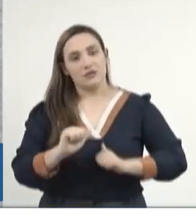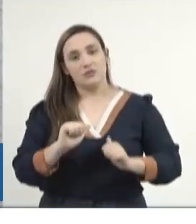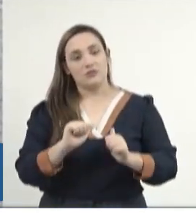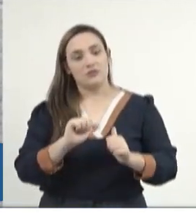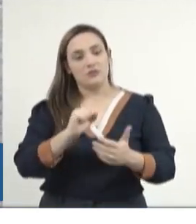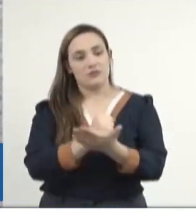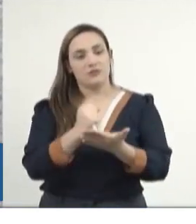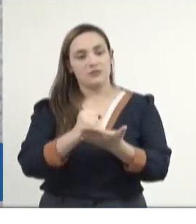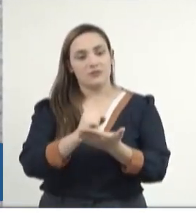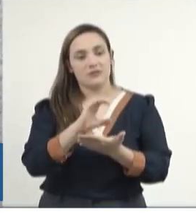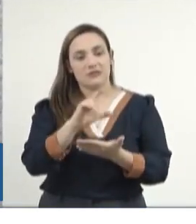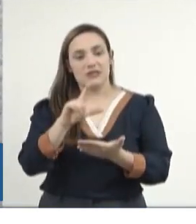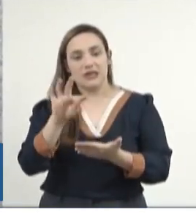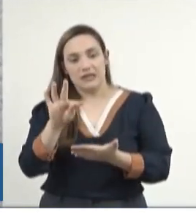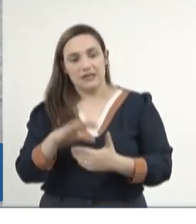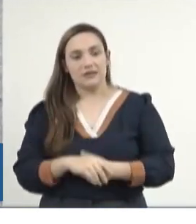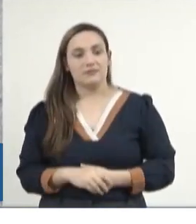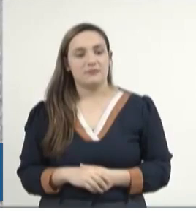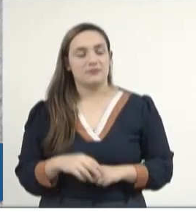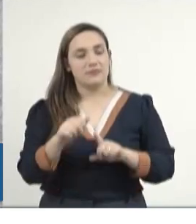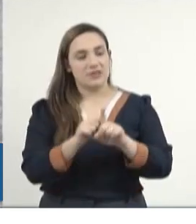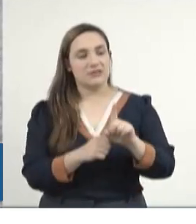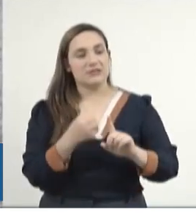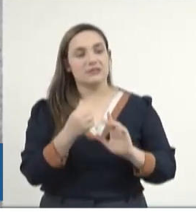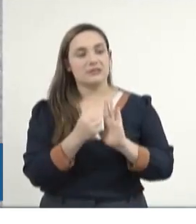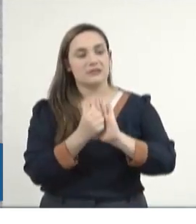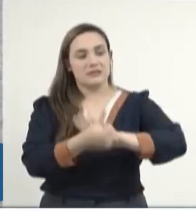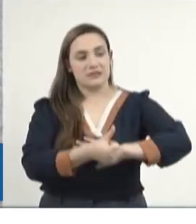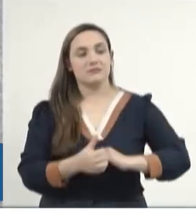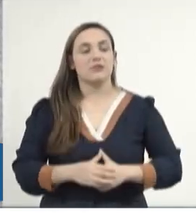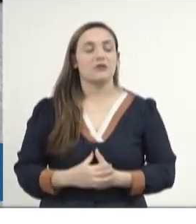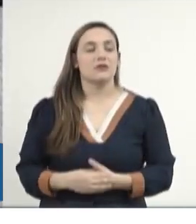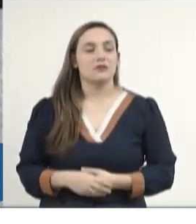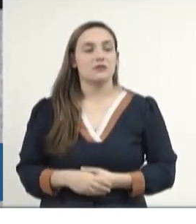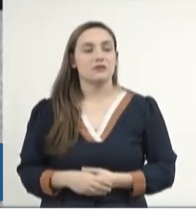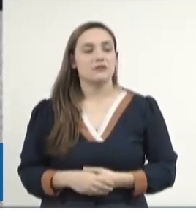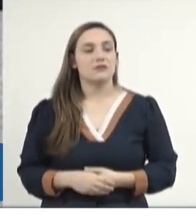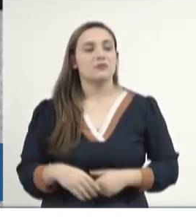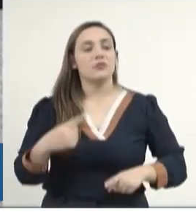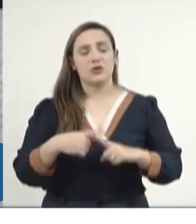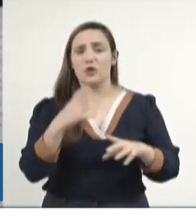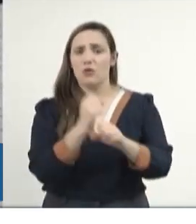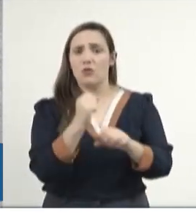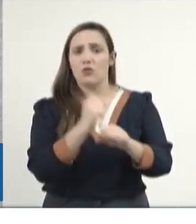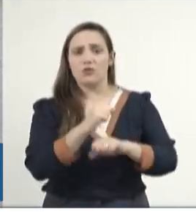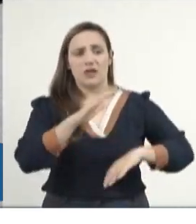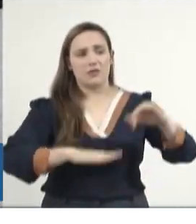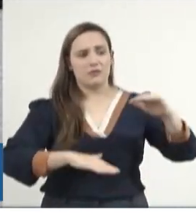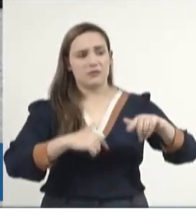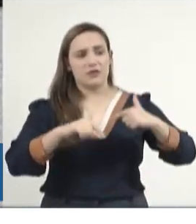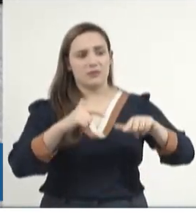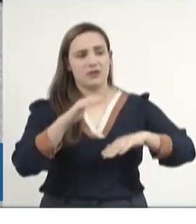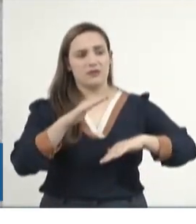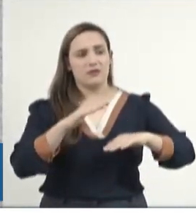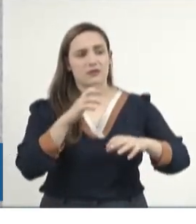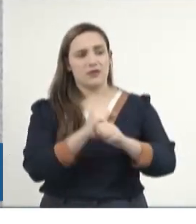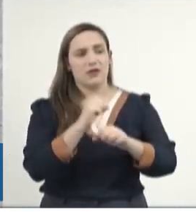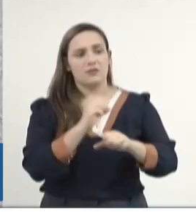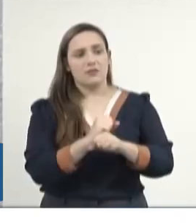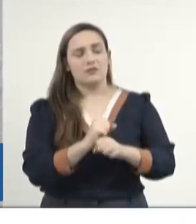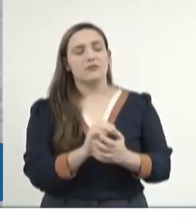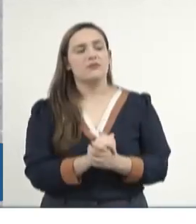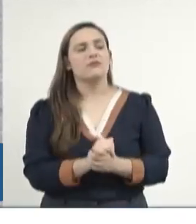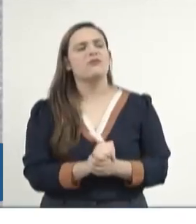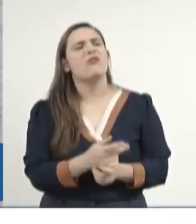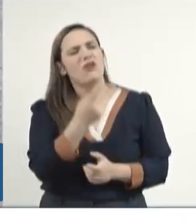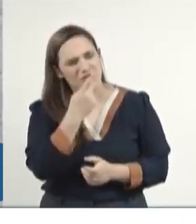por seis meses, por uma orientação de um contador, que se eu, o meu trabalho duraria somente cinco meses,